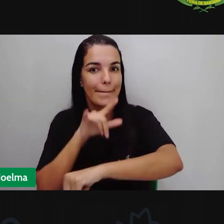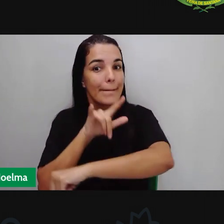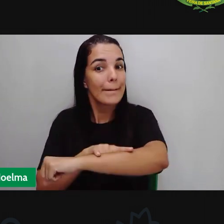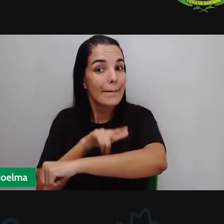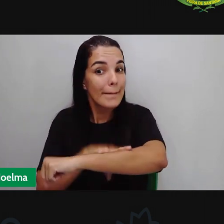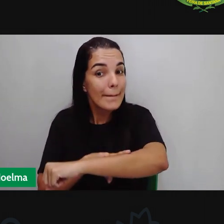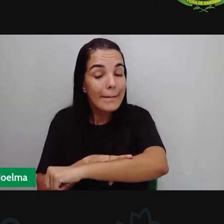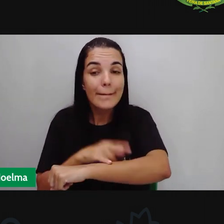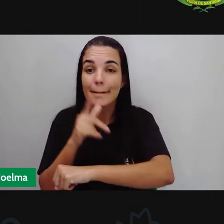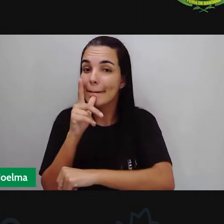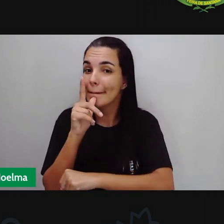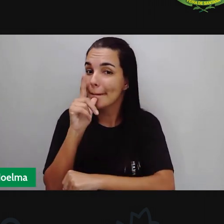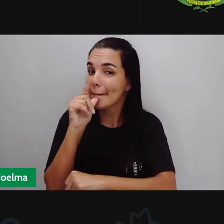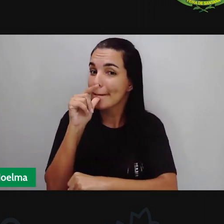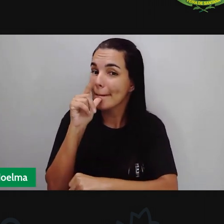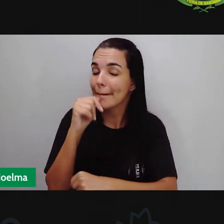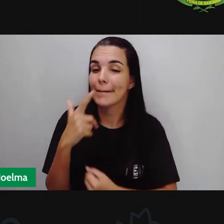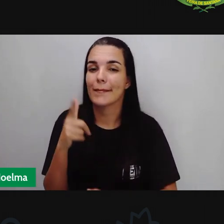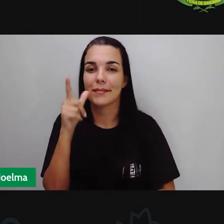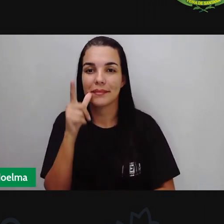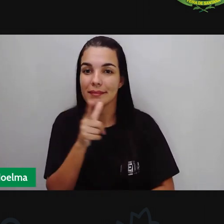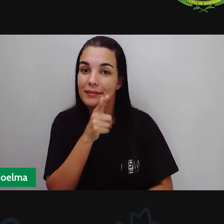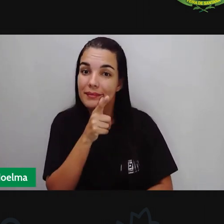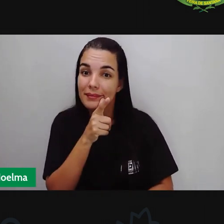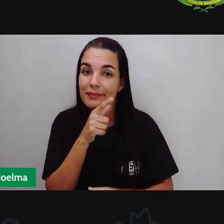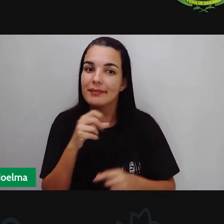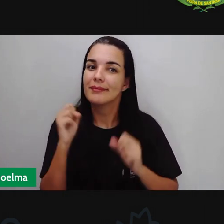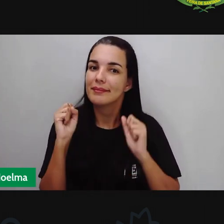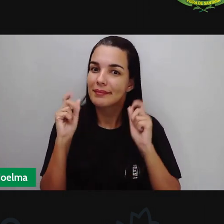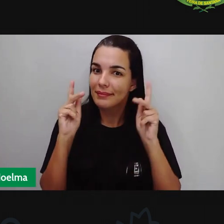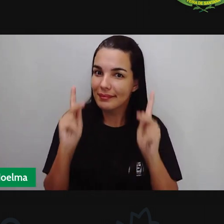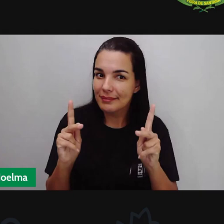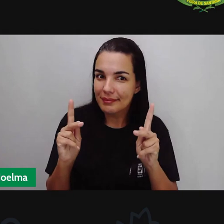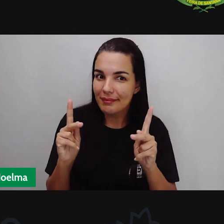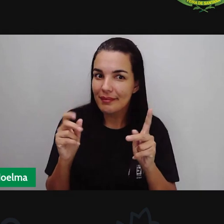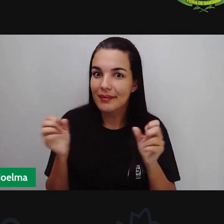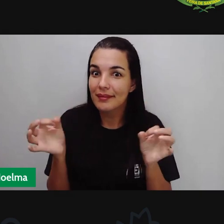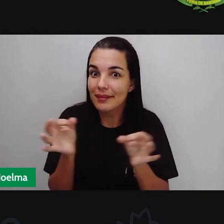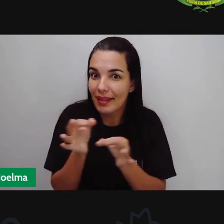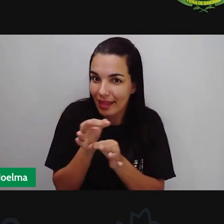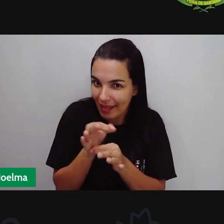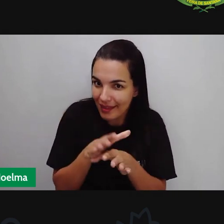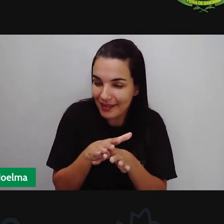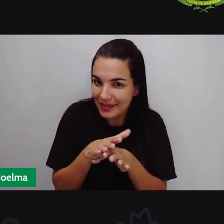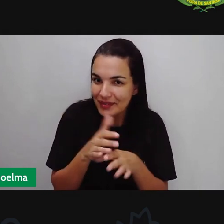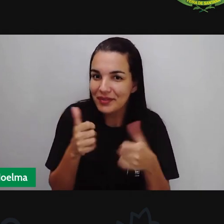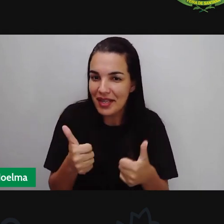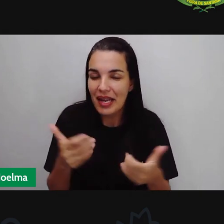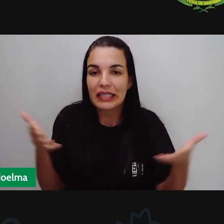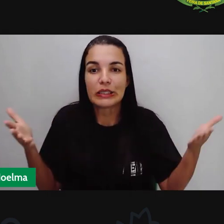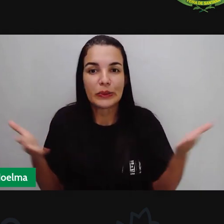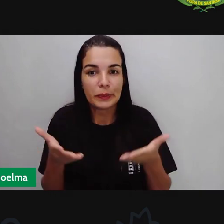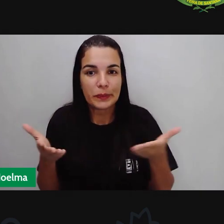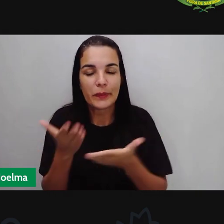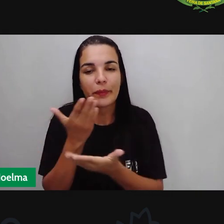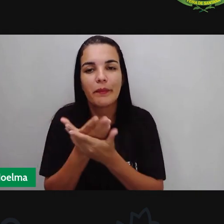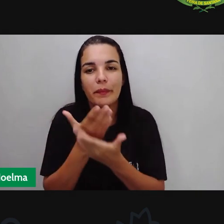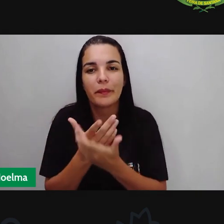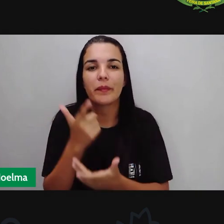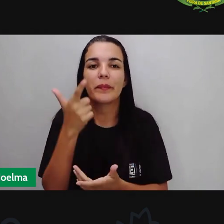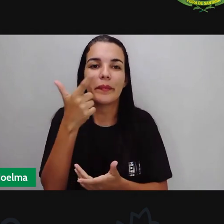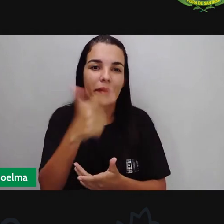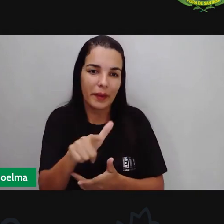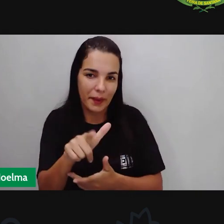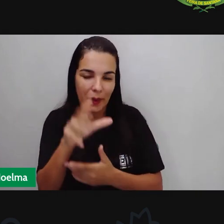banheiro, tomar uma água, fazer um lanchinho? Espero que já tenham feito tudo isso porque nós teremos agora mais um